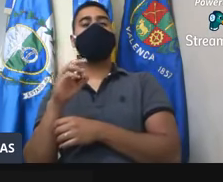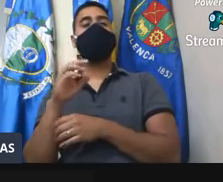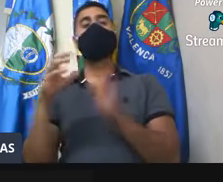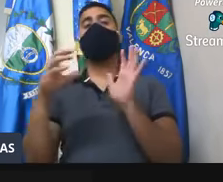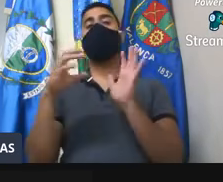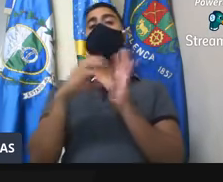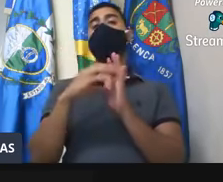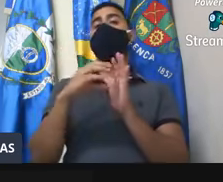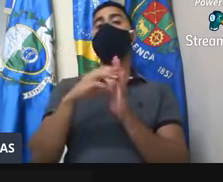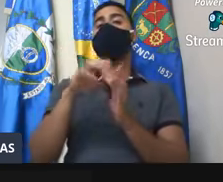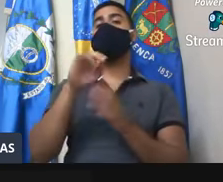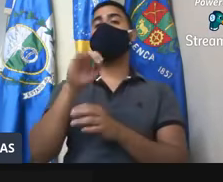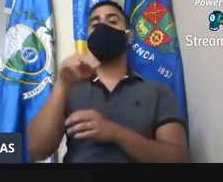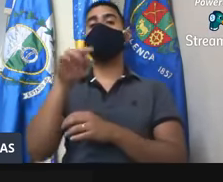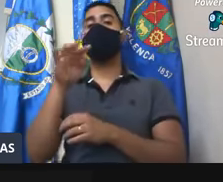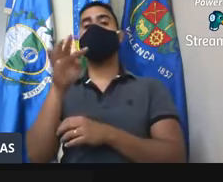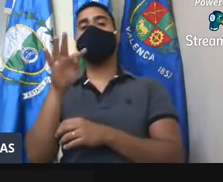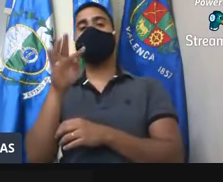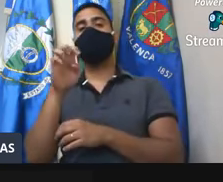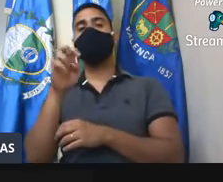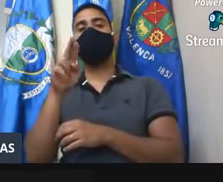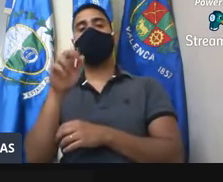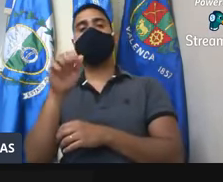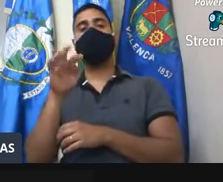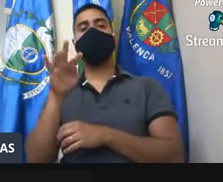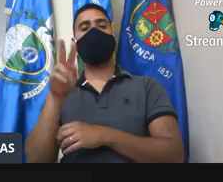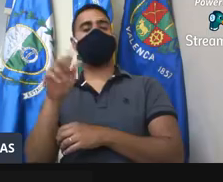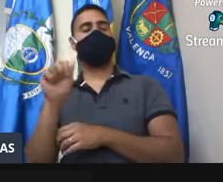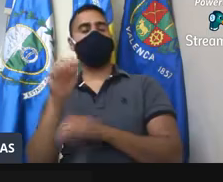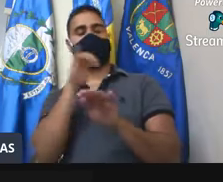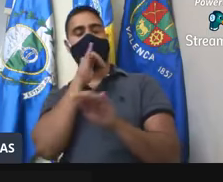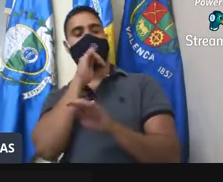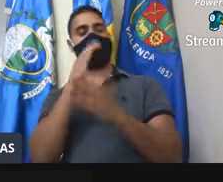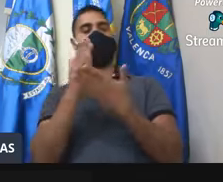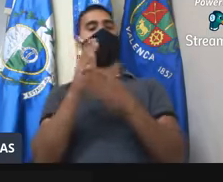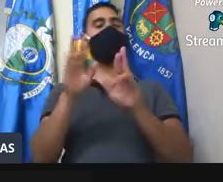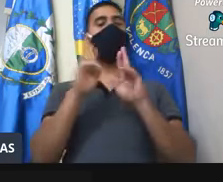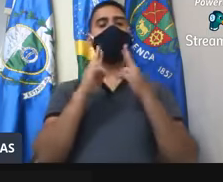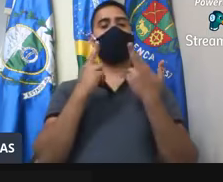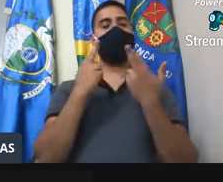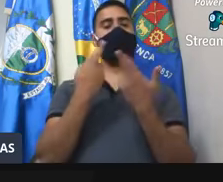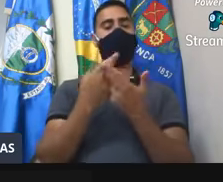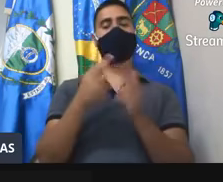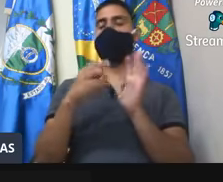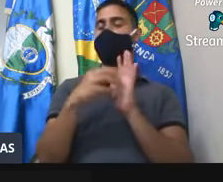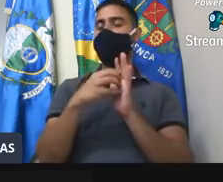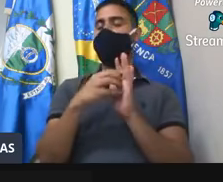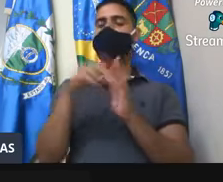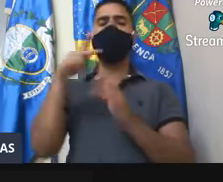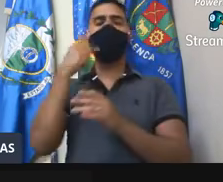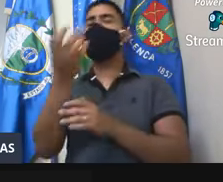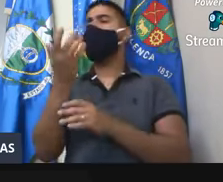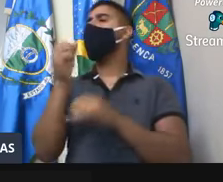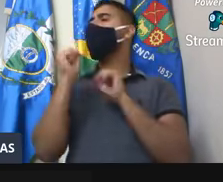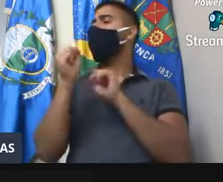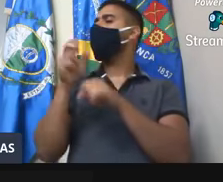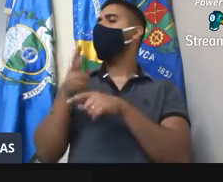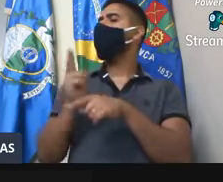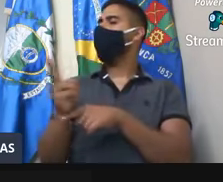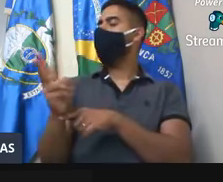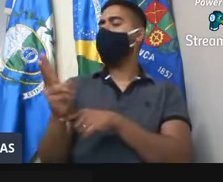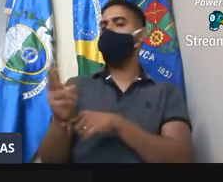Interativa, onde após a sessão da Câmara, os vereadores que quiserem permanecem